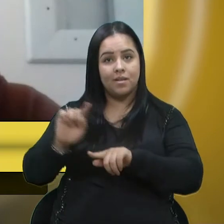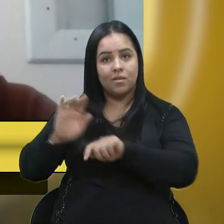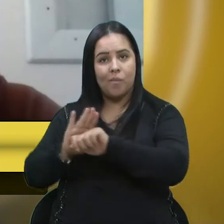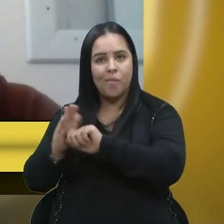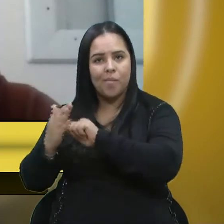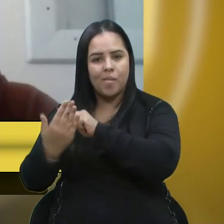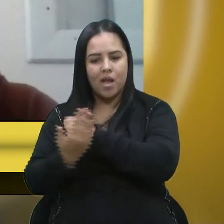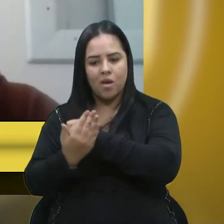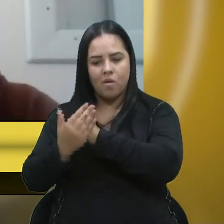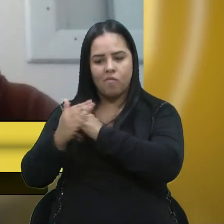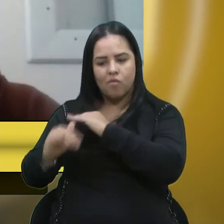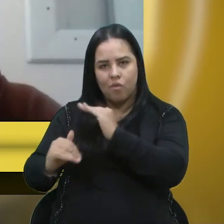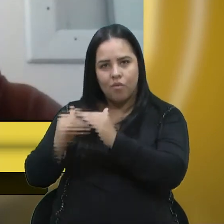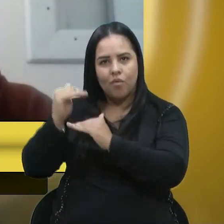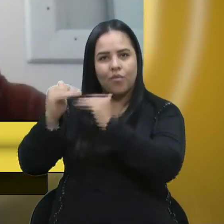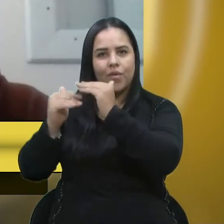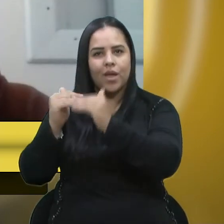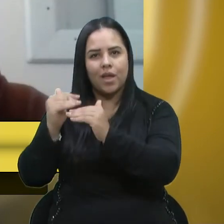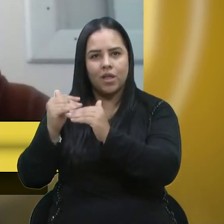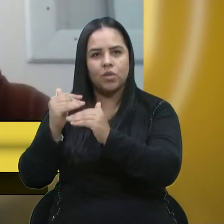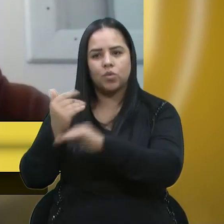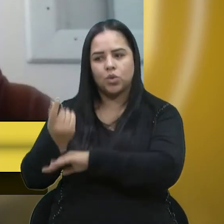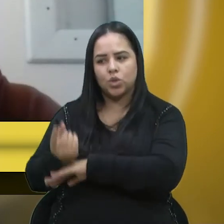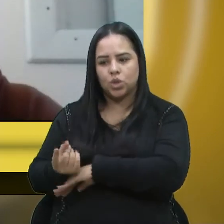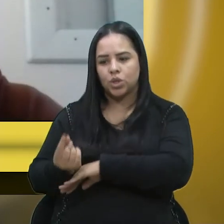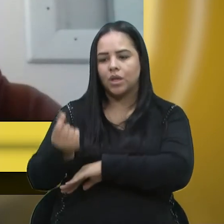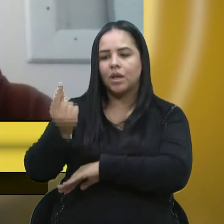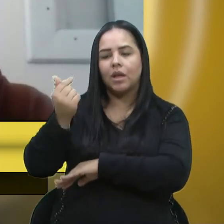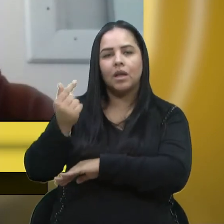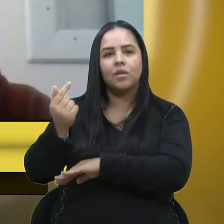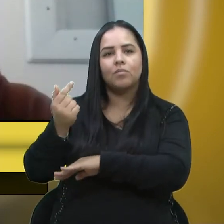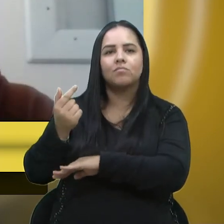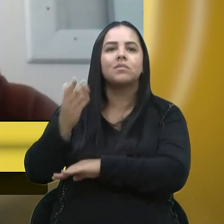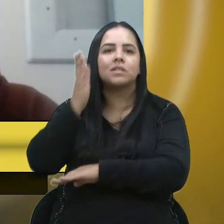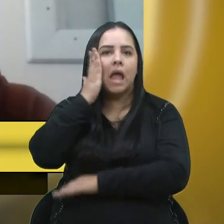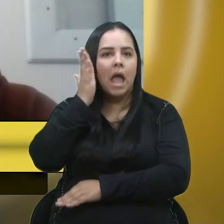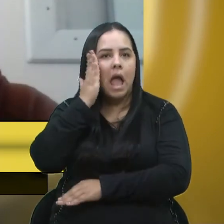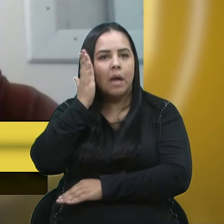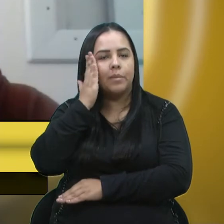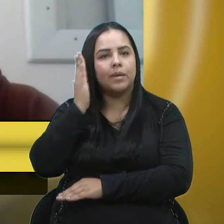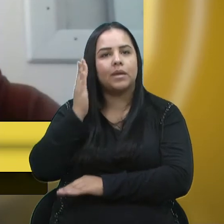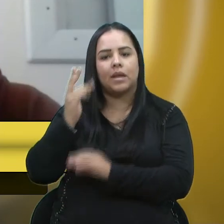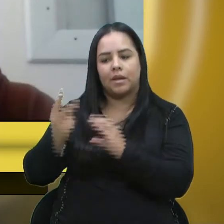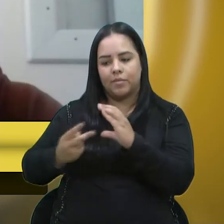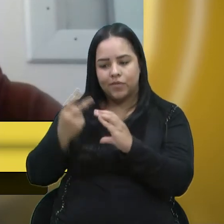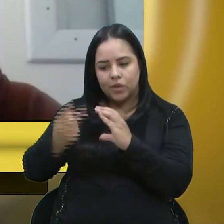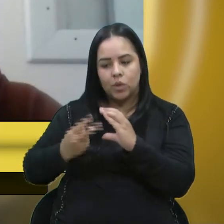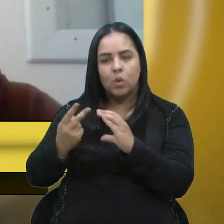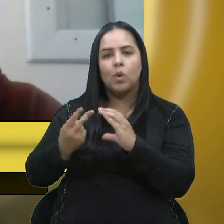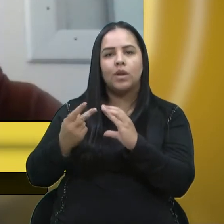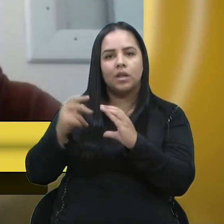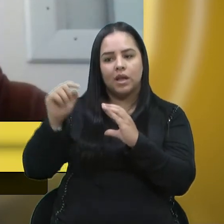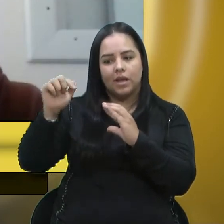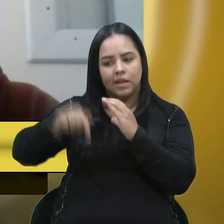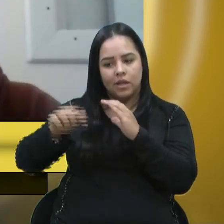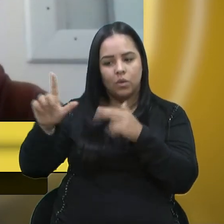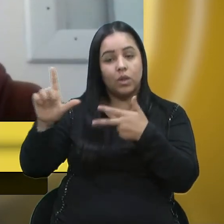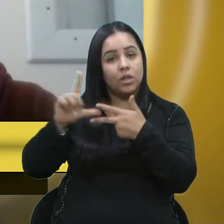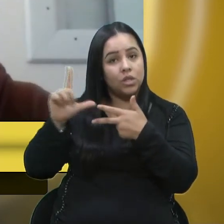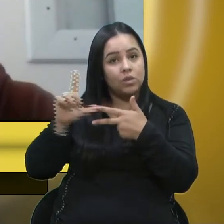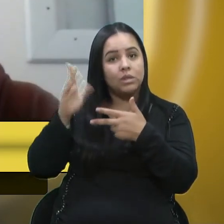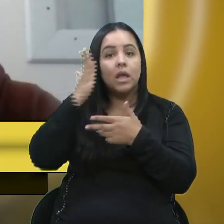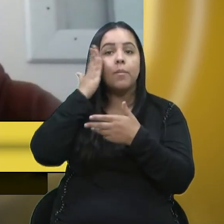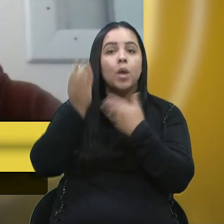mercado. E aí, claro que cabe à Câmara, ao Legislativo, pensar em como apoiar em